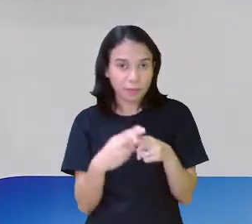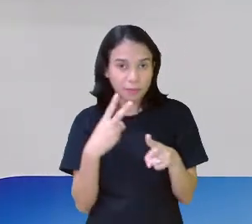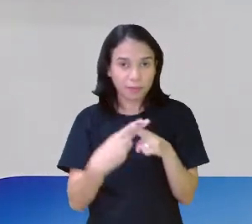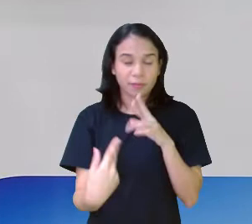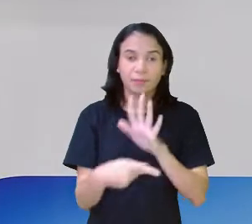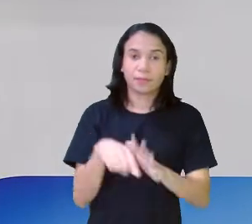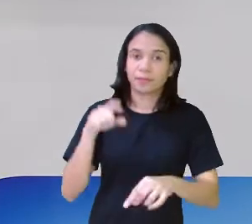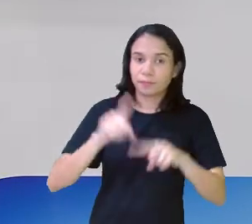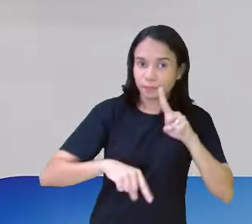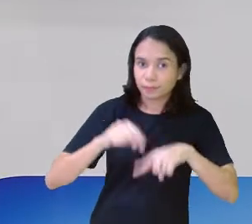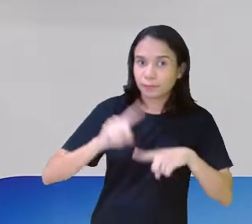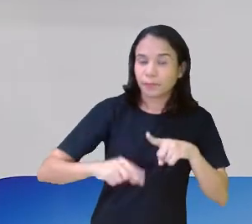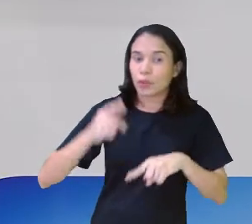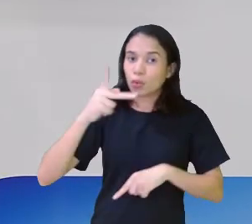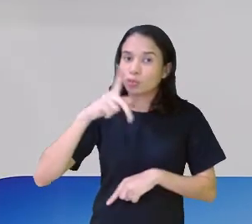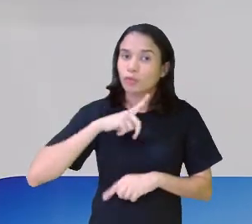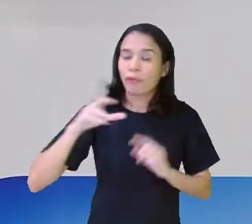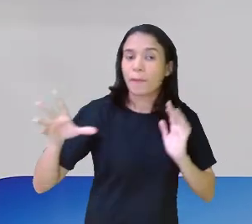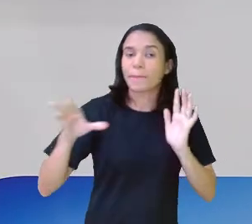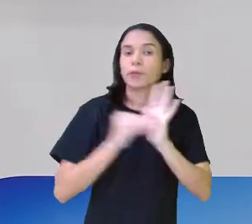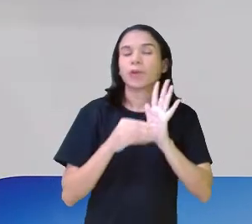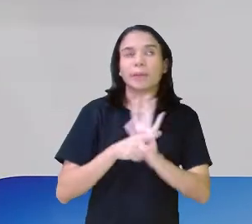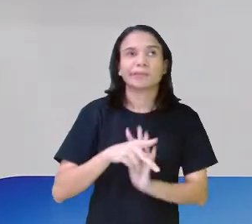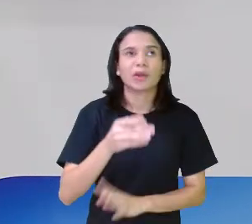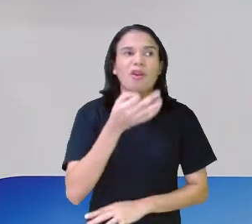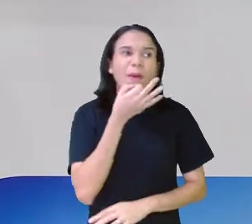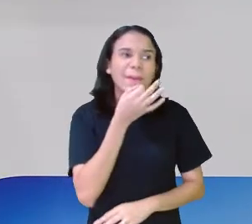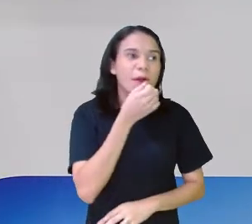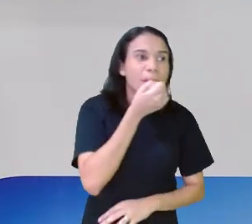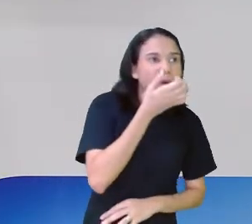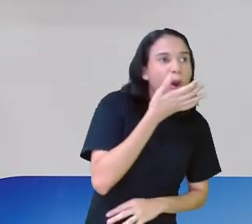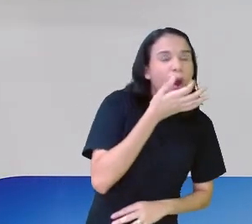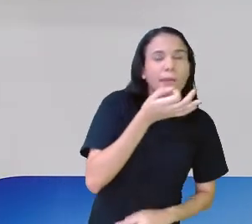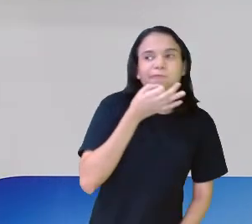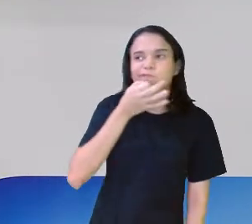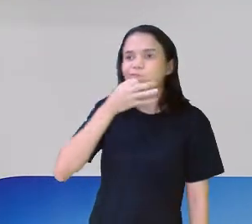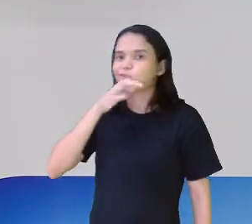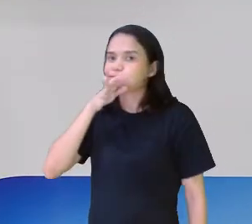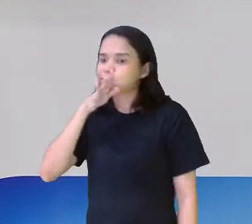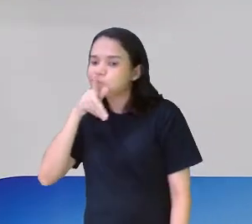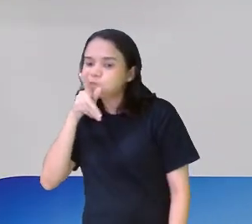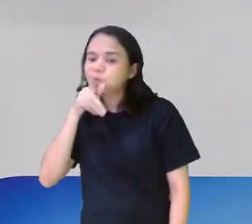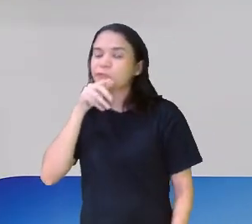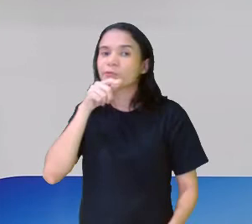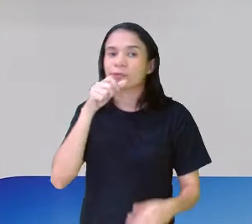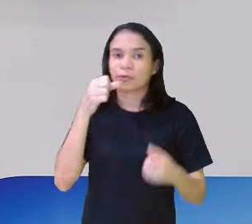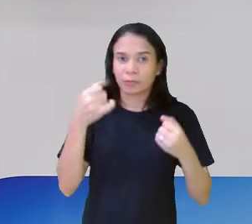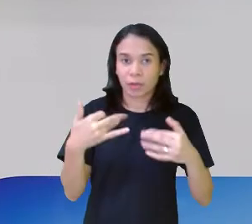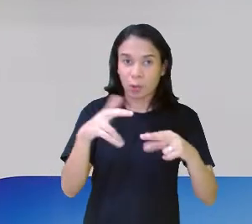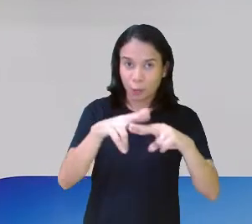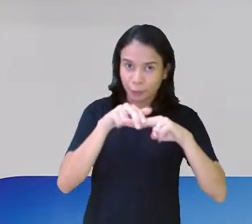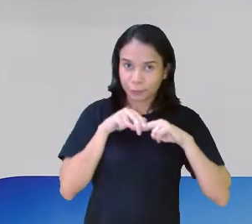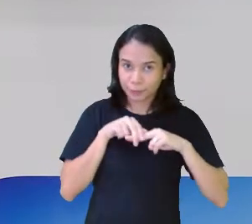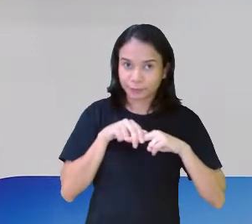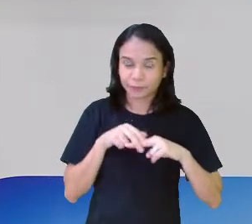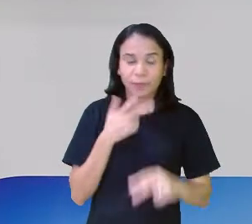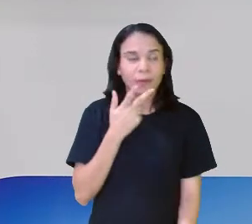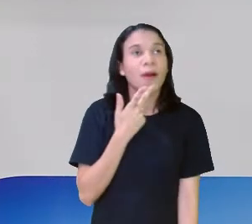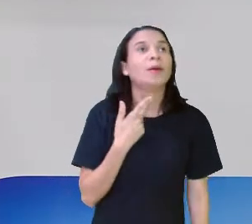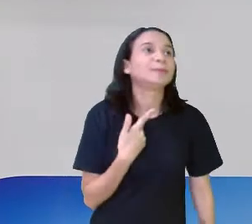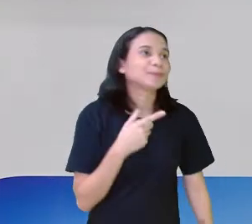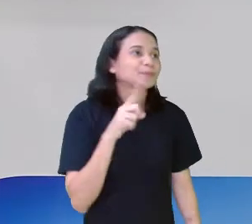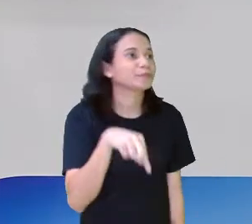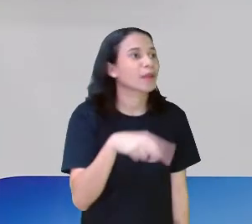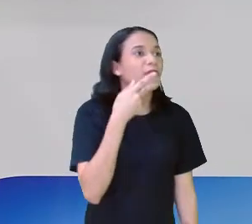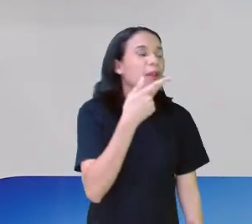produto. Então, você vai colocar se uma opinião negativa, se é uma opinião positiva. E é bom sempre colocar o porquê, tá, gente? Não é colocar simplesmente